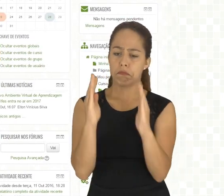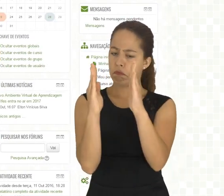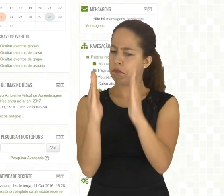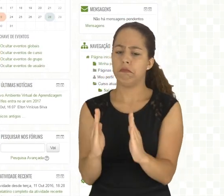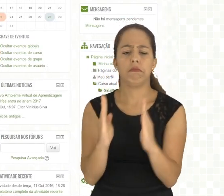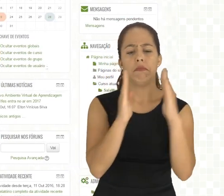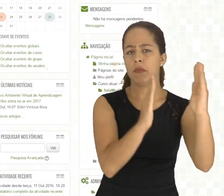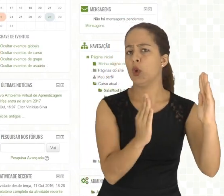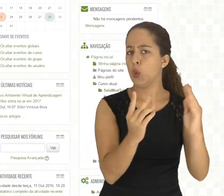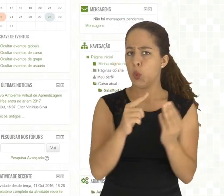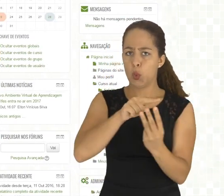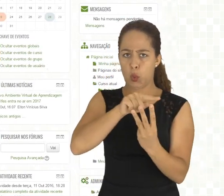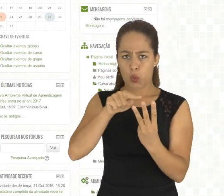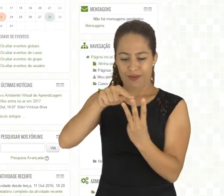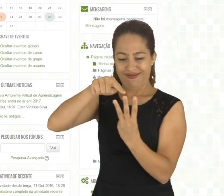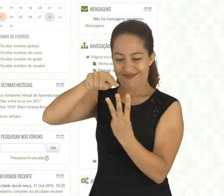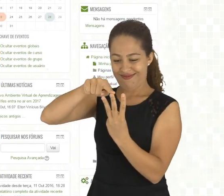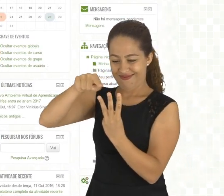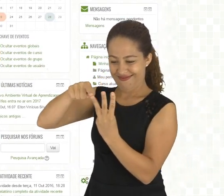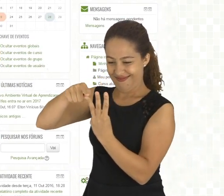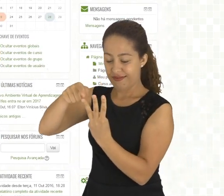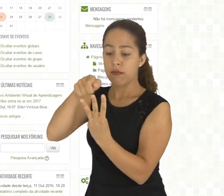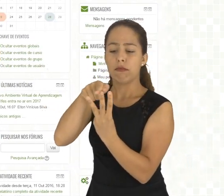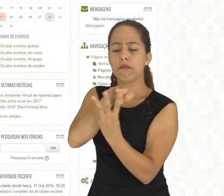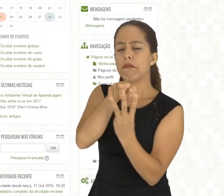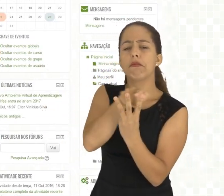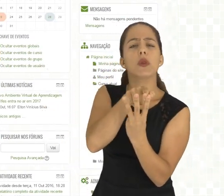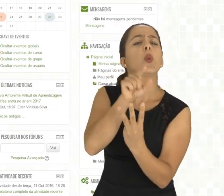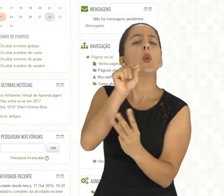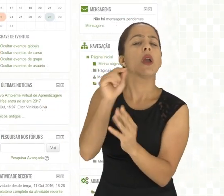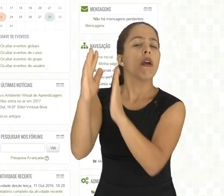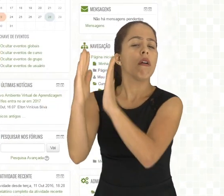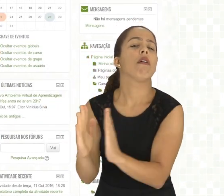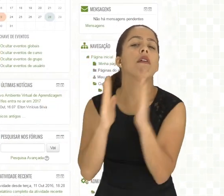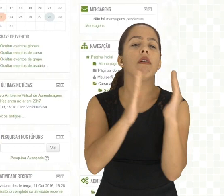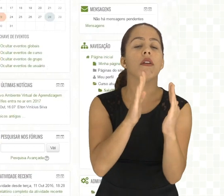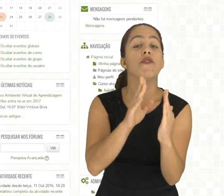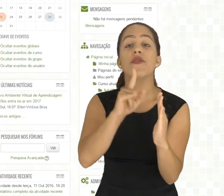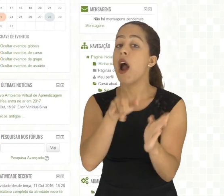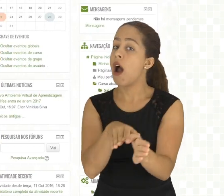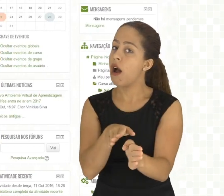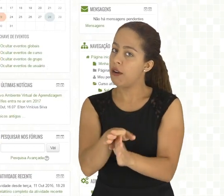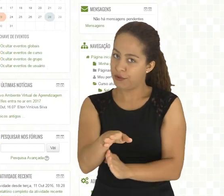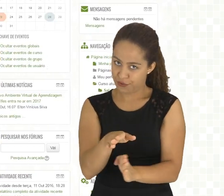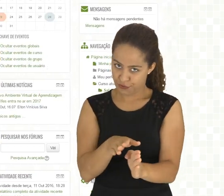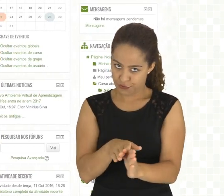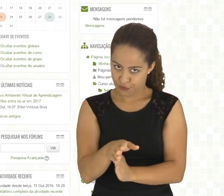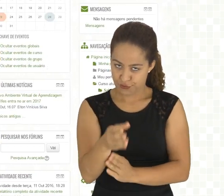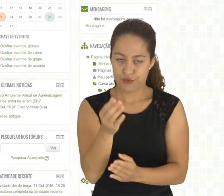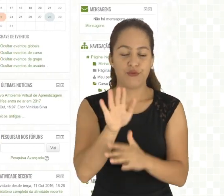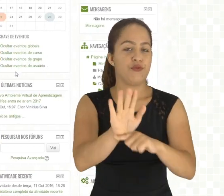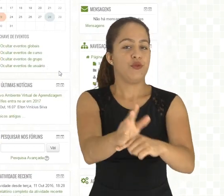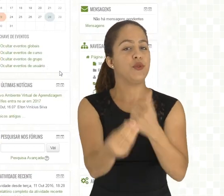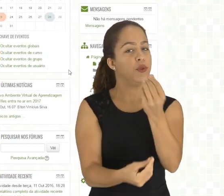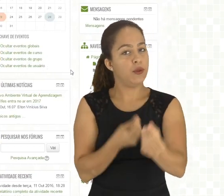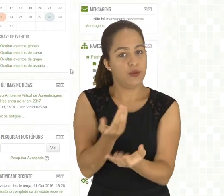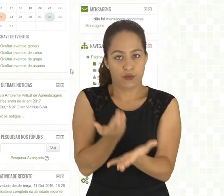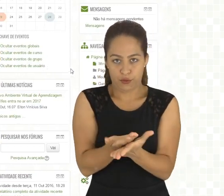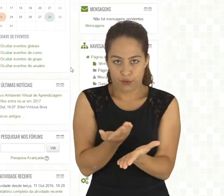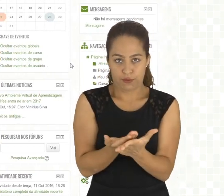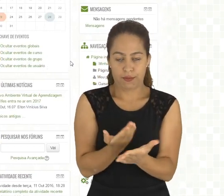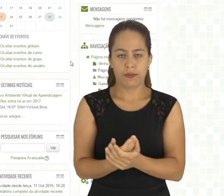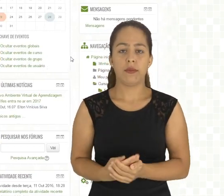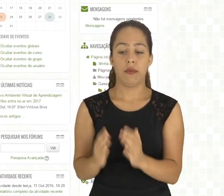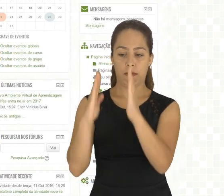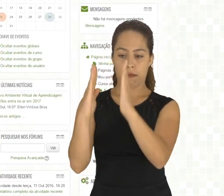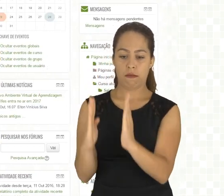duas colunas são colunas de recursos que vão te auxiliar durante os estudos. São chamados blocos. E